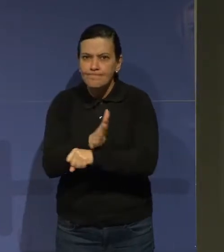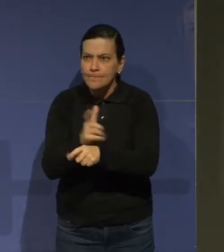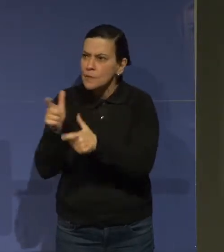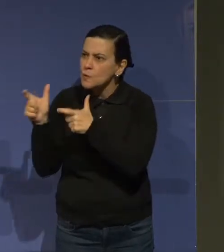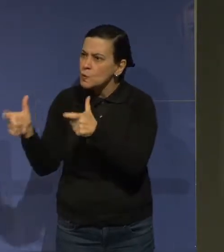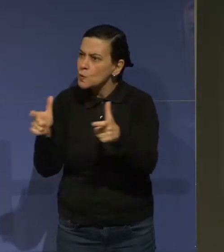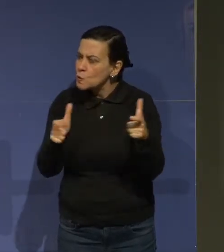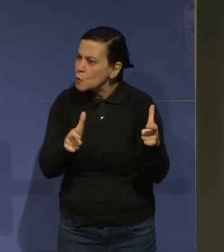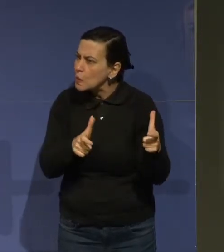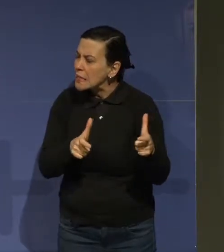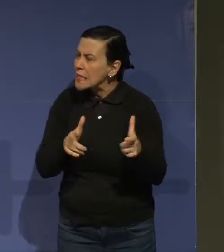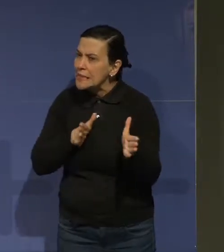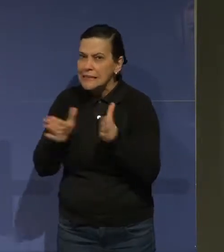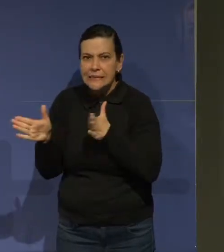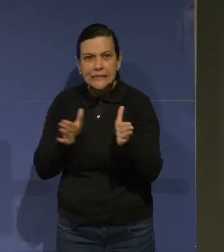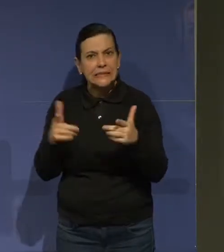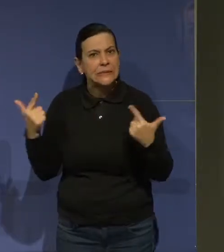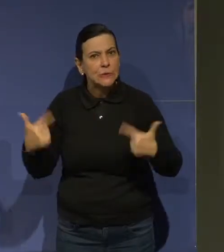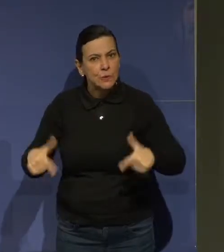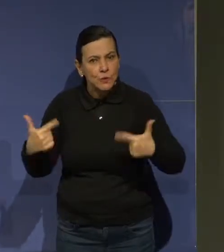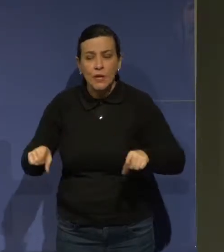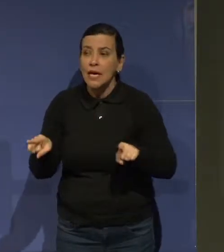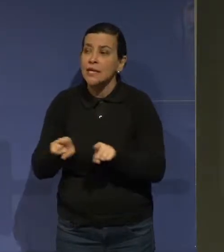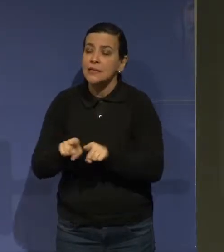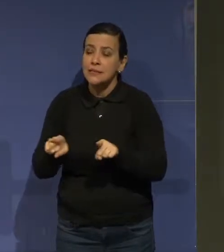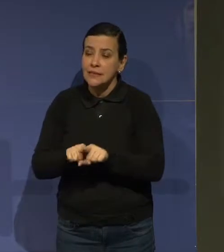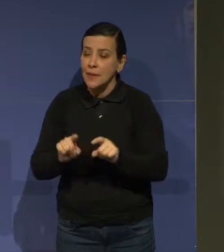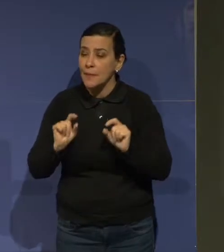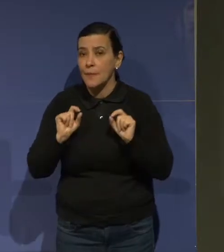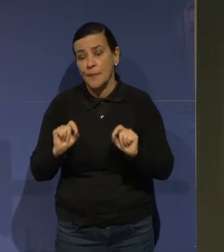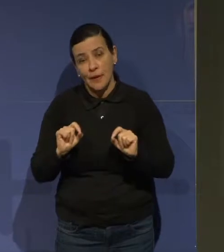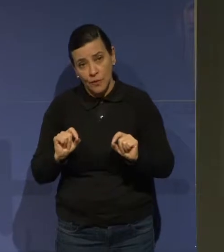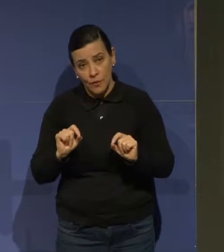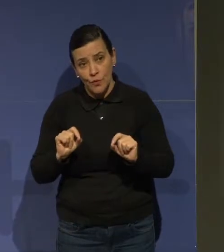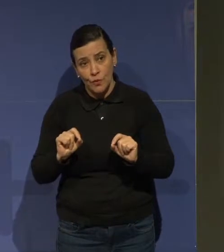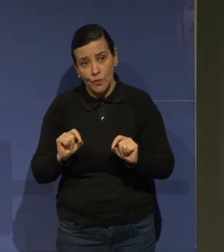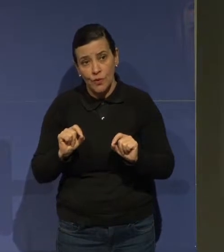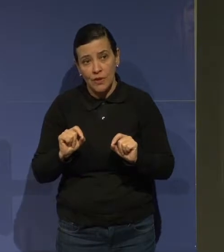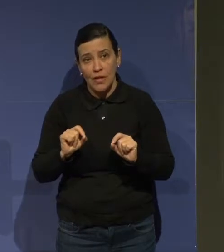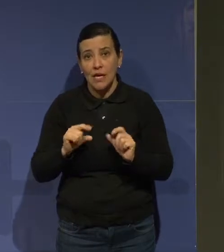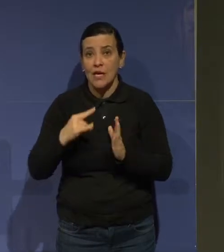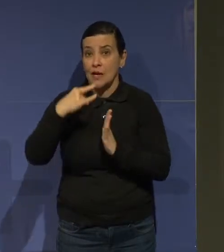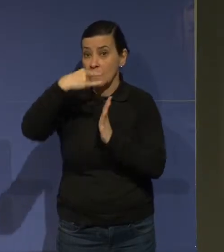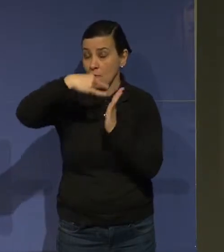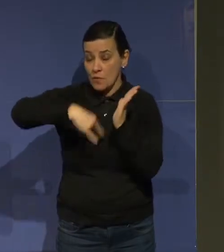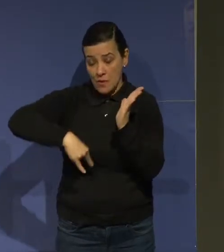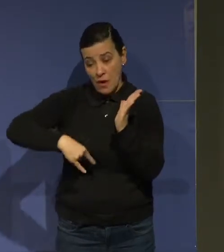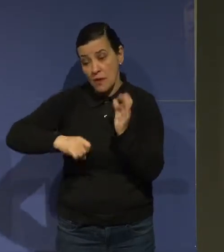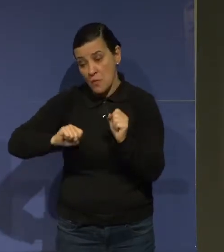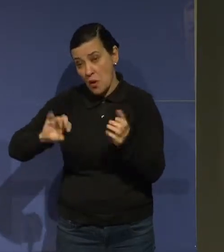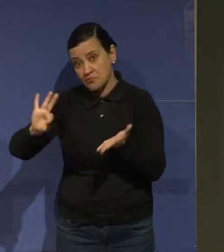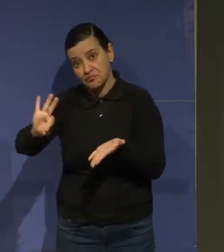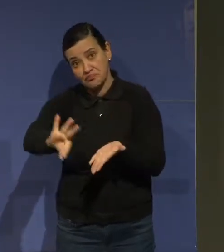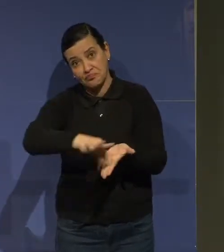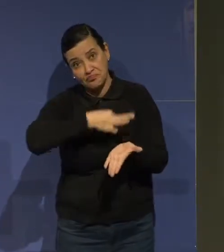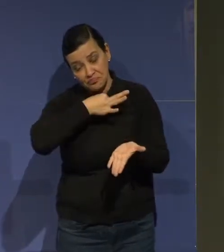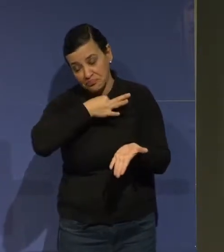Inclusive, um formulário de cadastro e tal. Vamos lá.